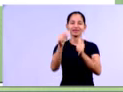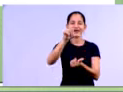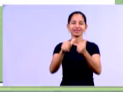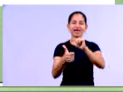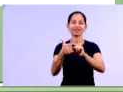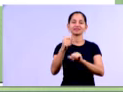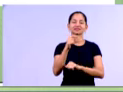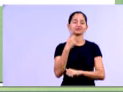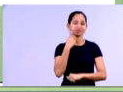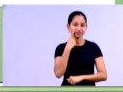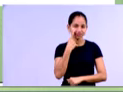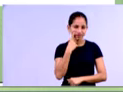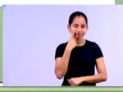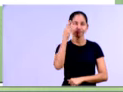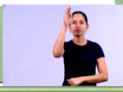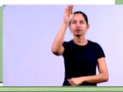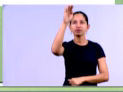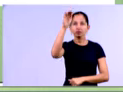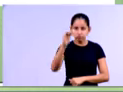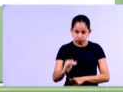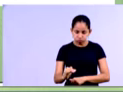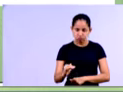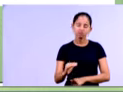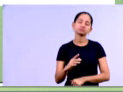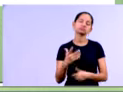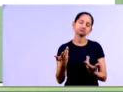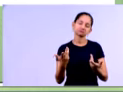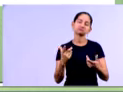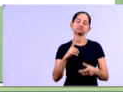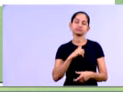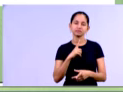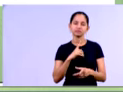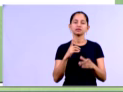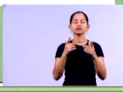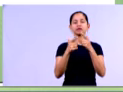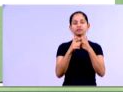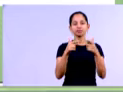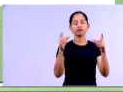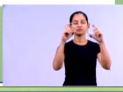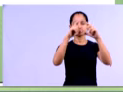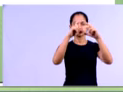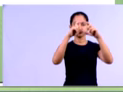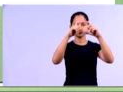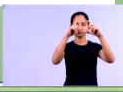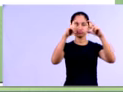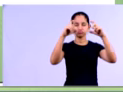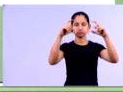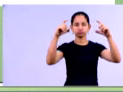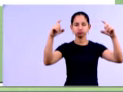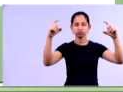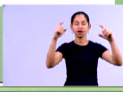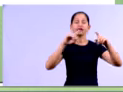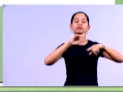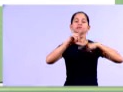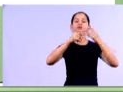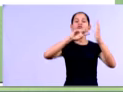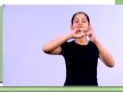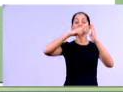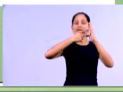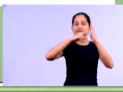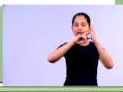aqui, ó, disponibilidades, né, dividido pelo total do ativo dá uma análise vertical de 6%.